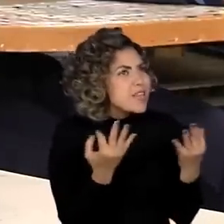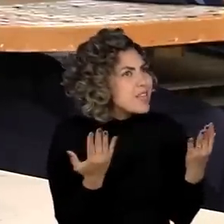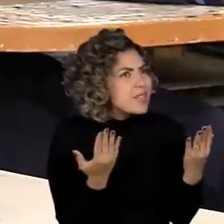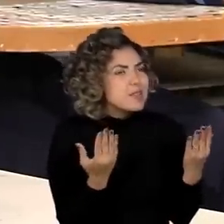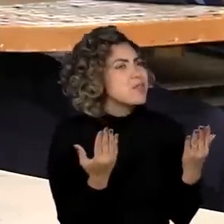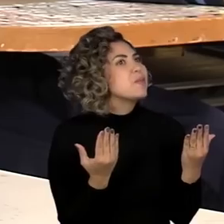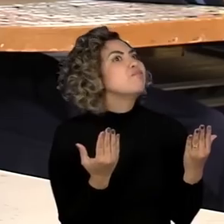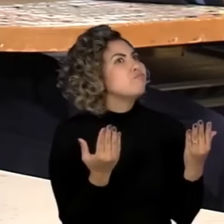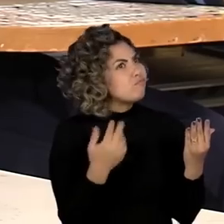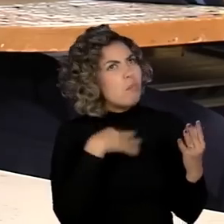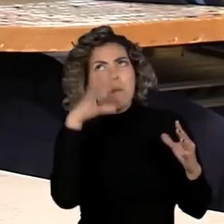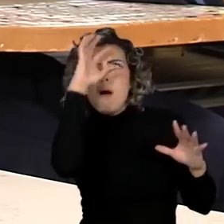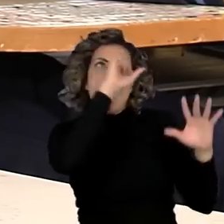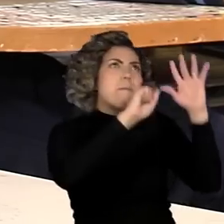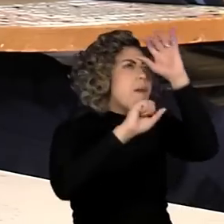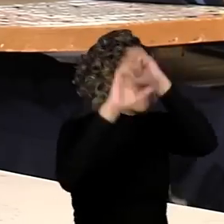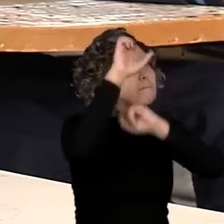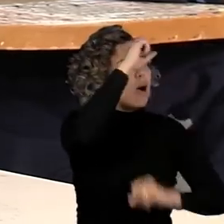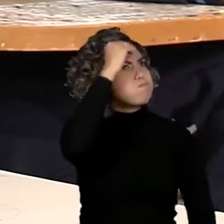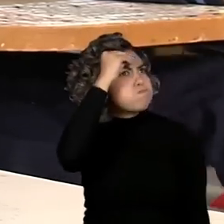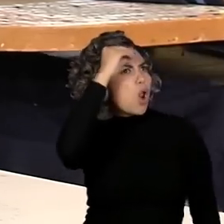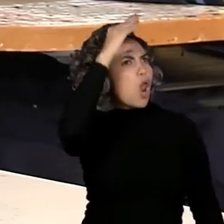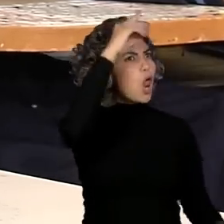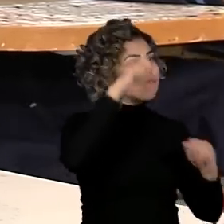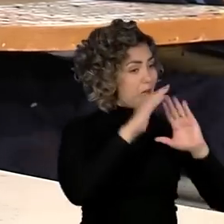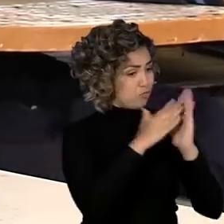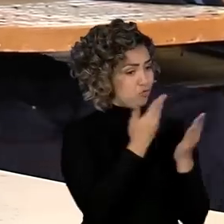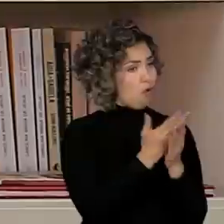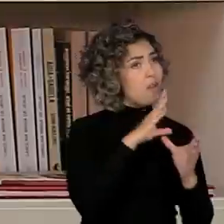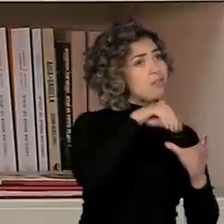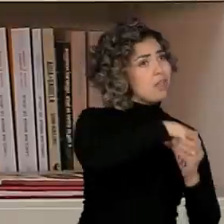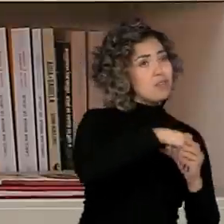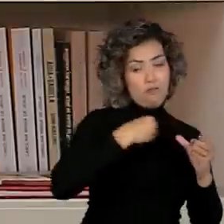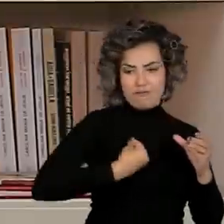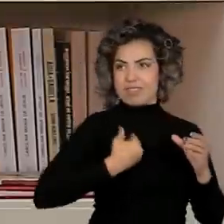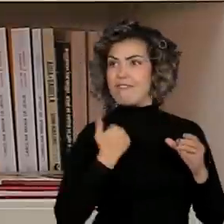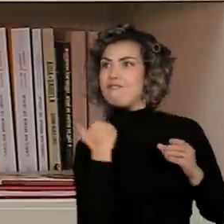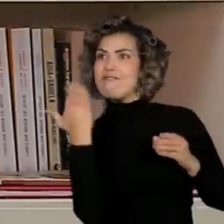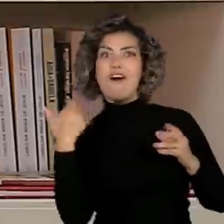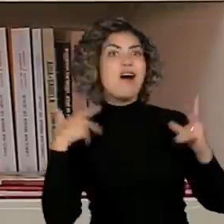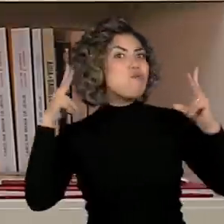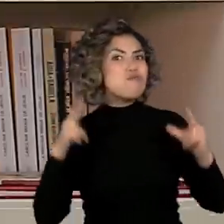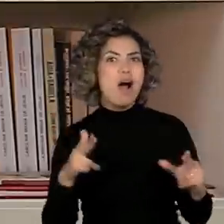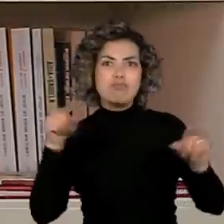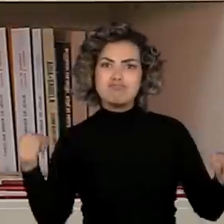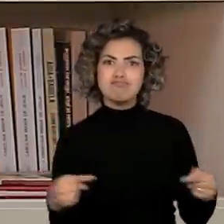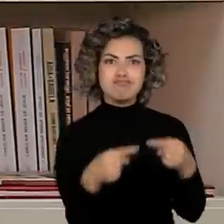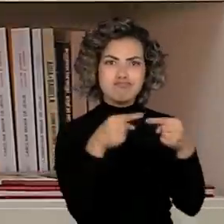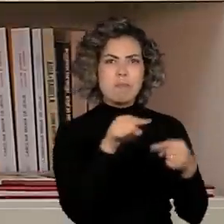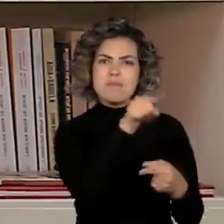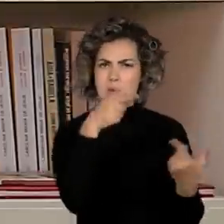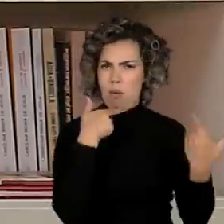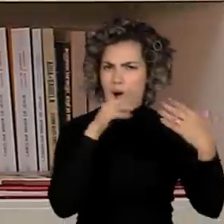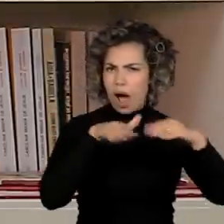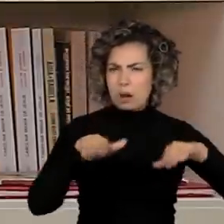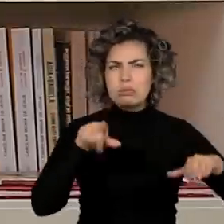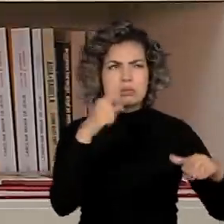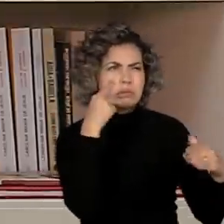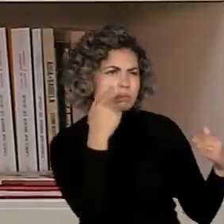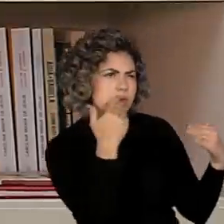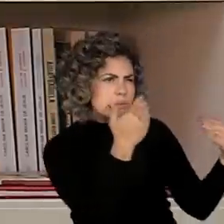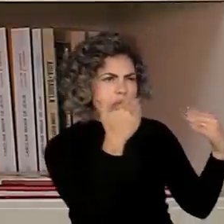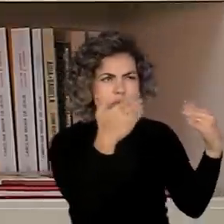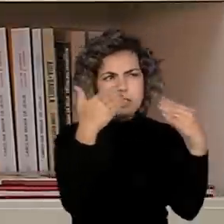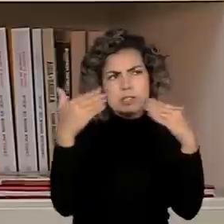aprender muito fora da escola e dentro da escola. Eles passam a ser mais questionadores, eles passam a